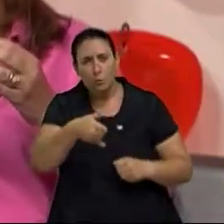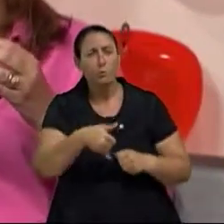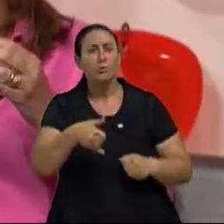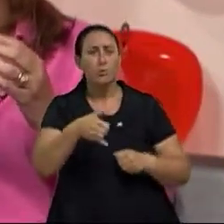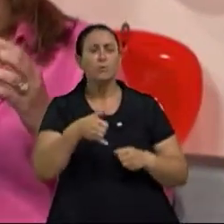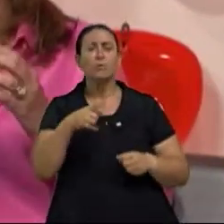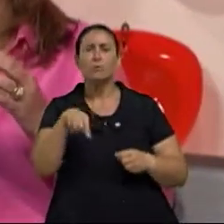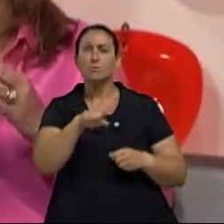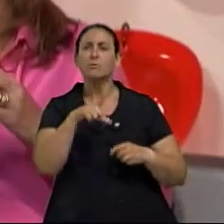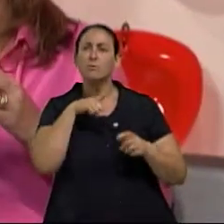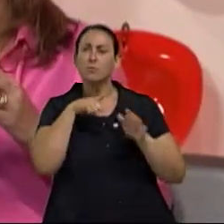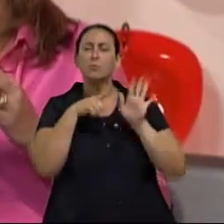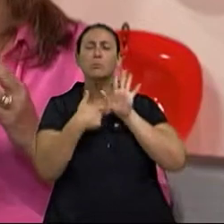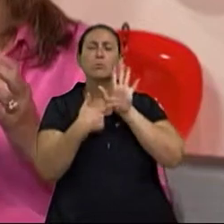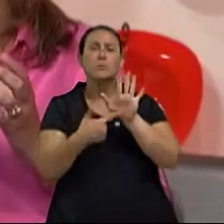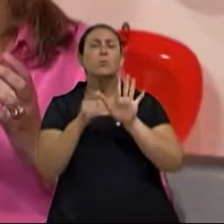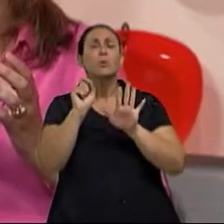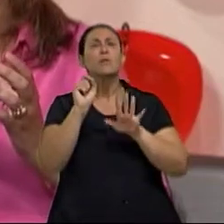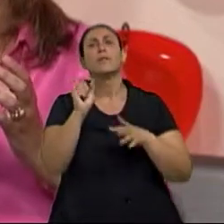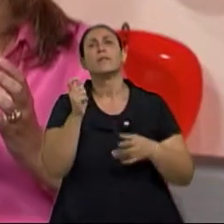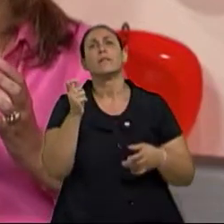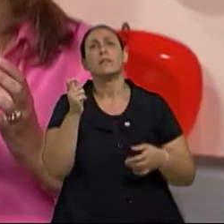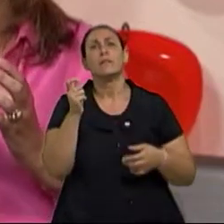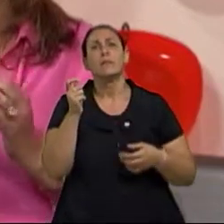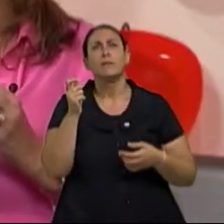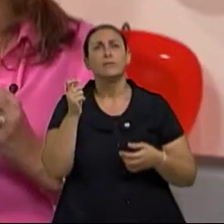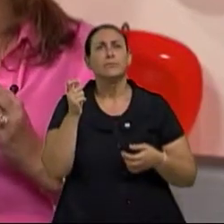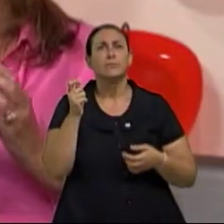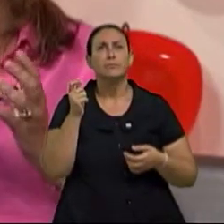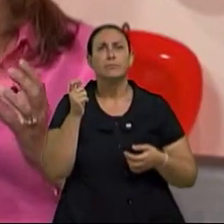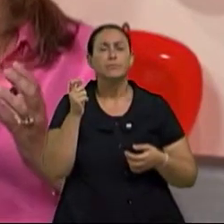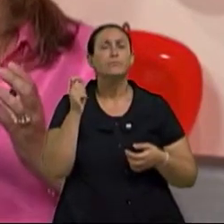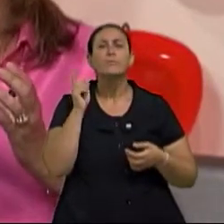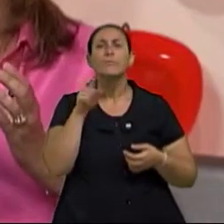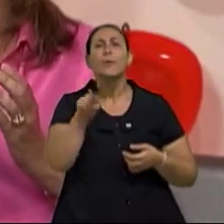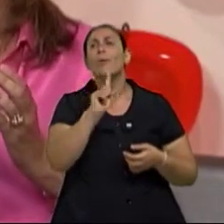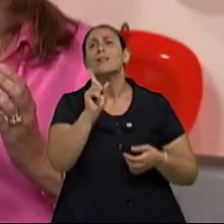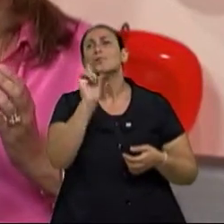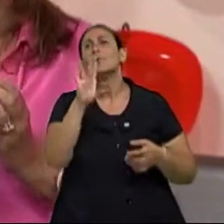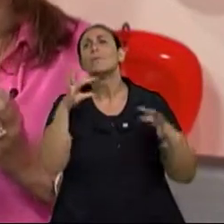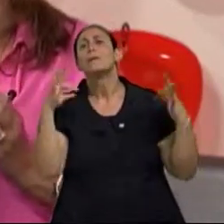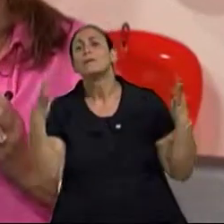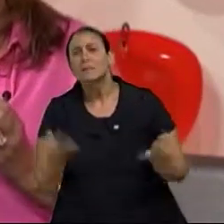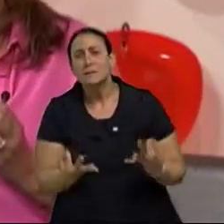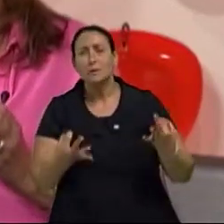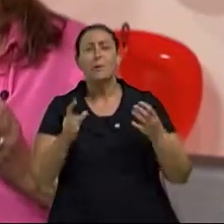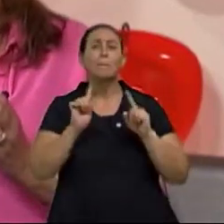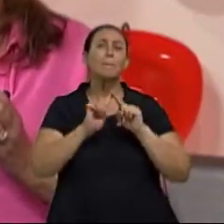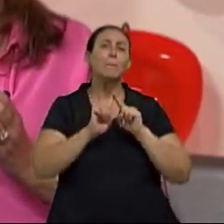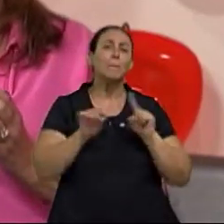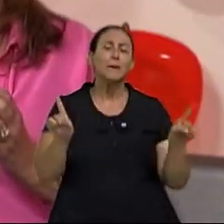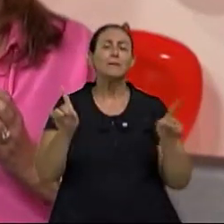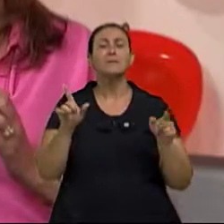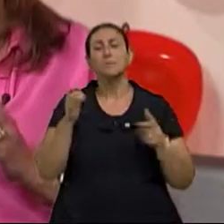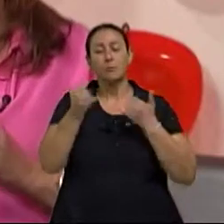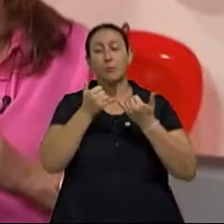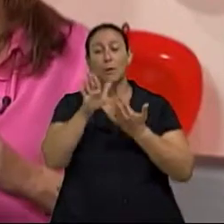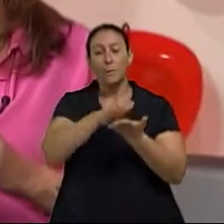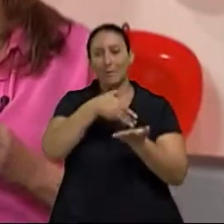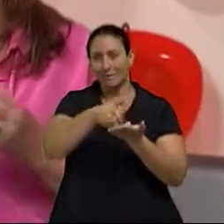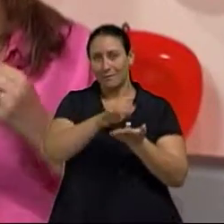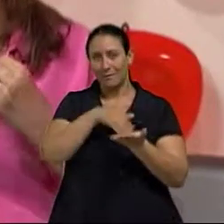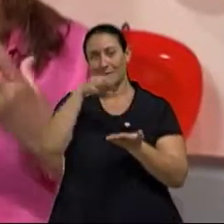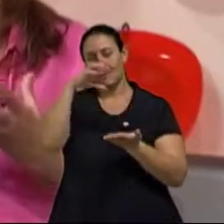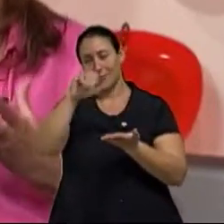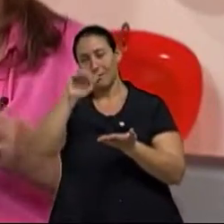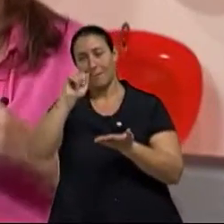atingiram um nível de perfeição, assim, tão similares à manteiga de cacau, que